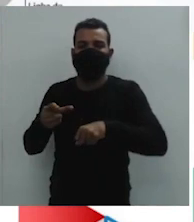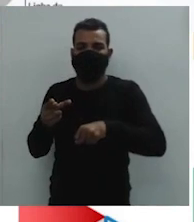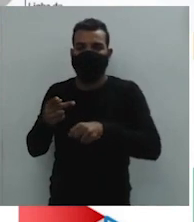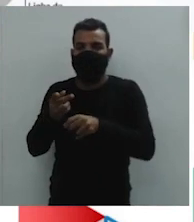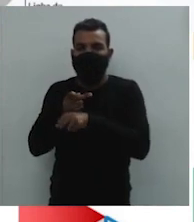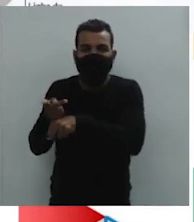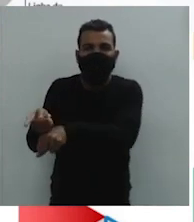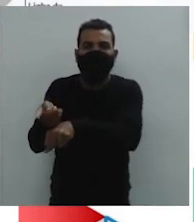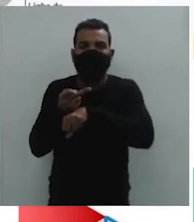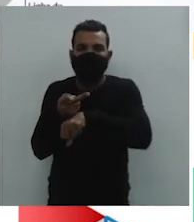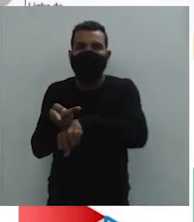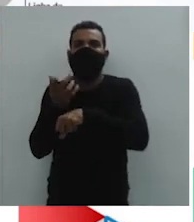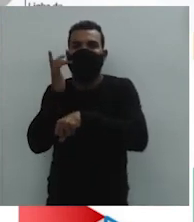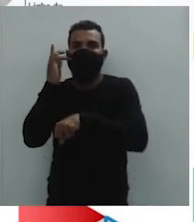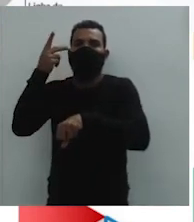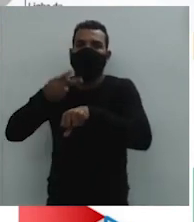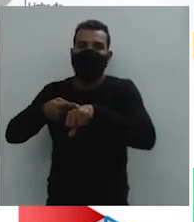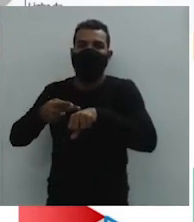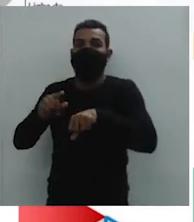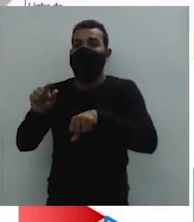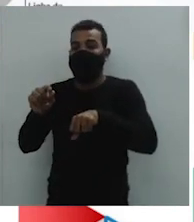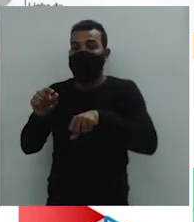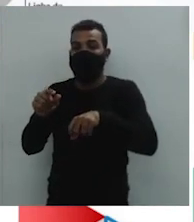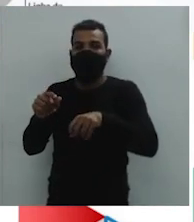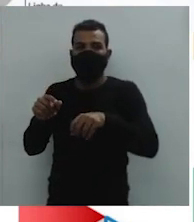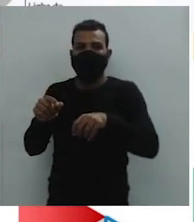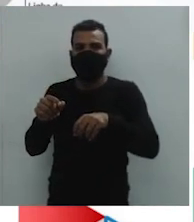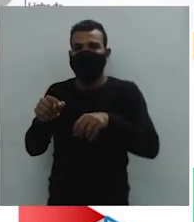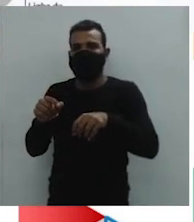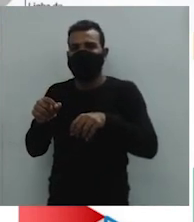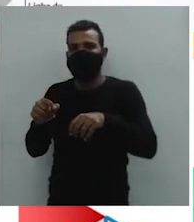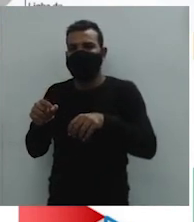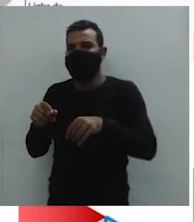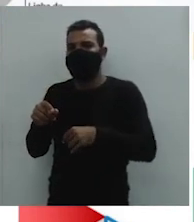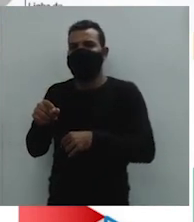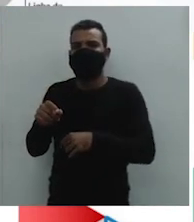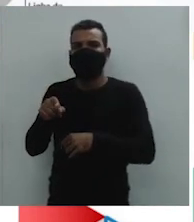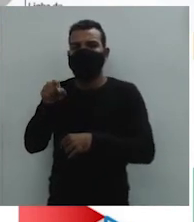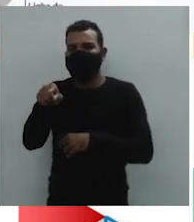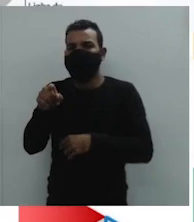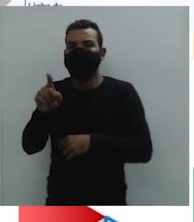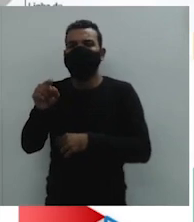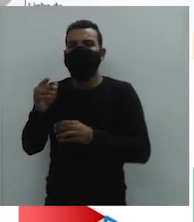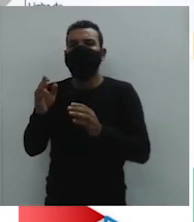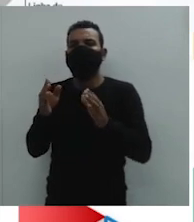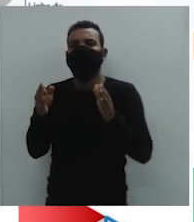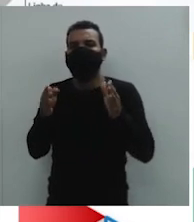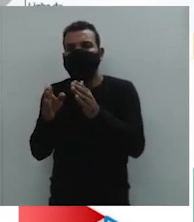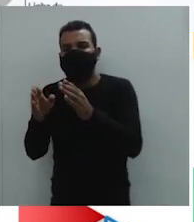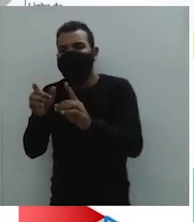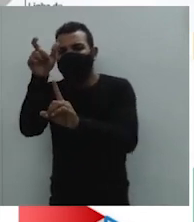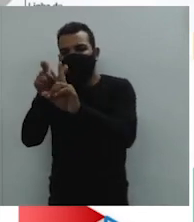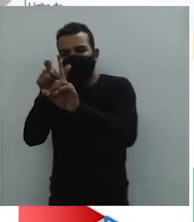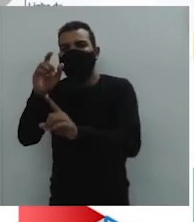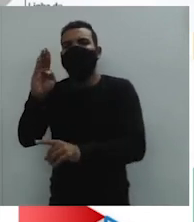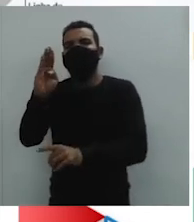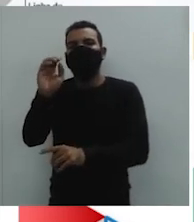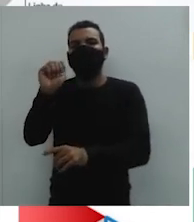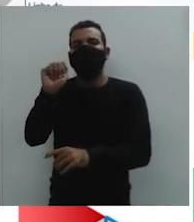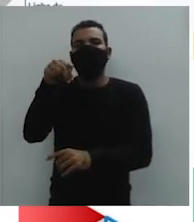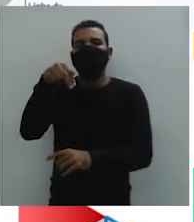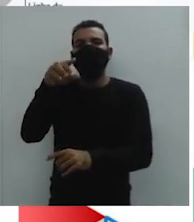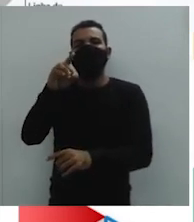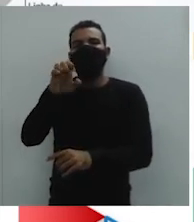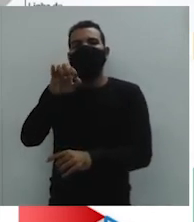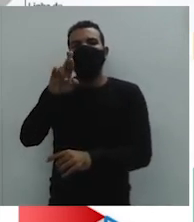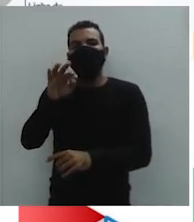esses bandeirantes eram chamados de bandeirantes de contrato, certo? Que tanto eles eram